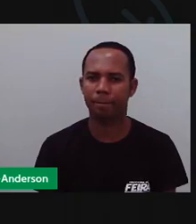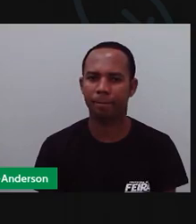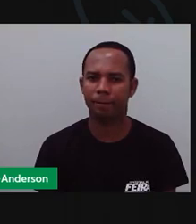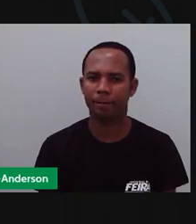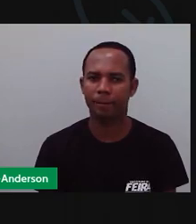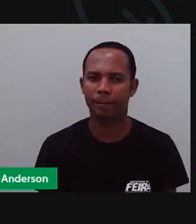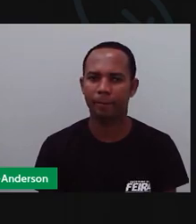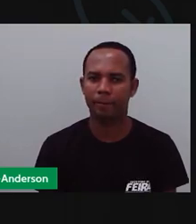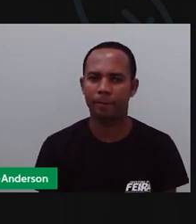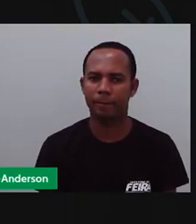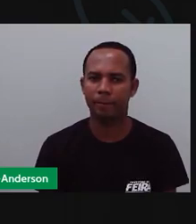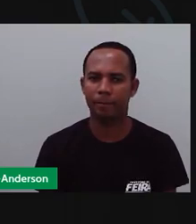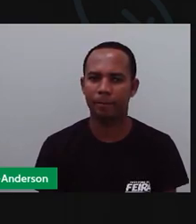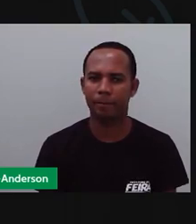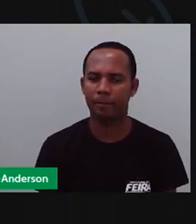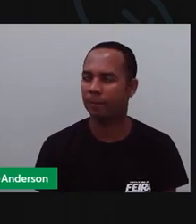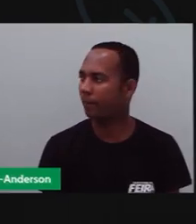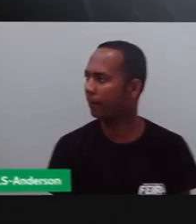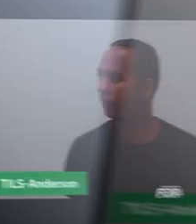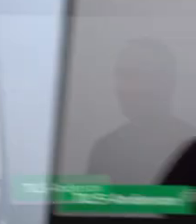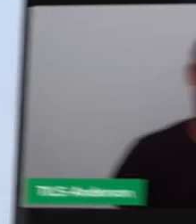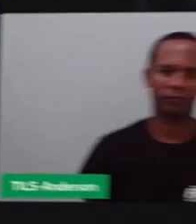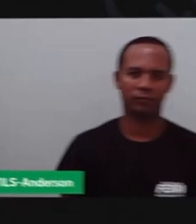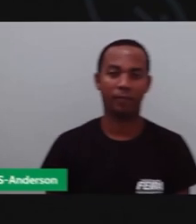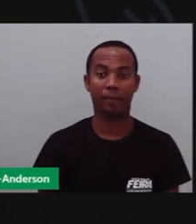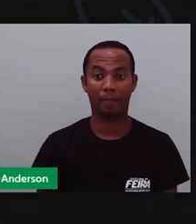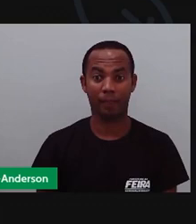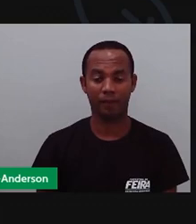minuto de pausa aqui pra vocês gente.